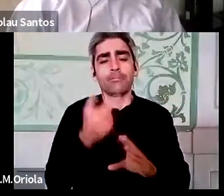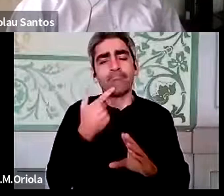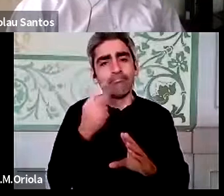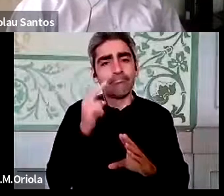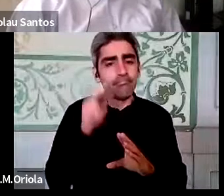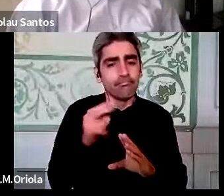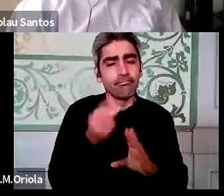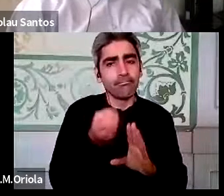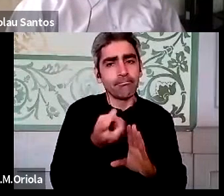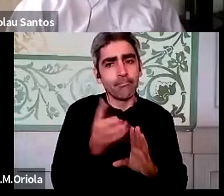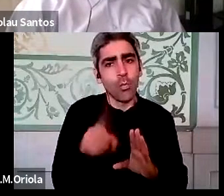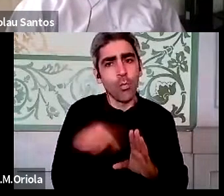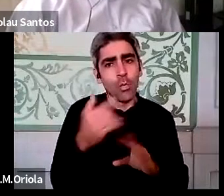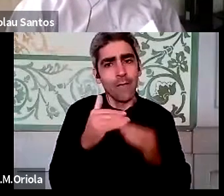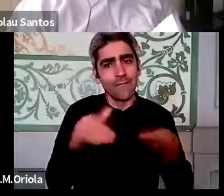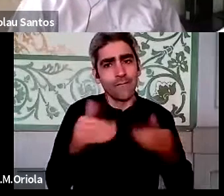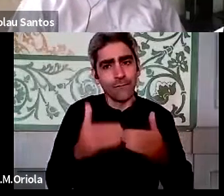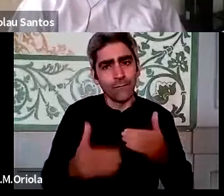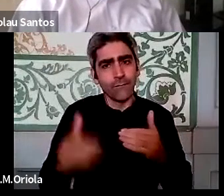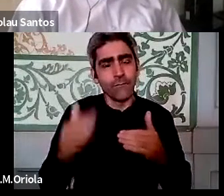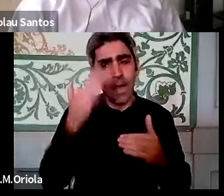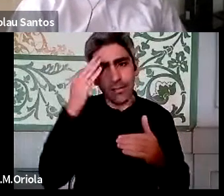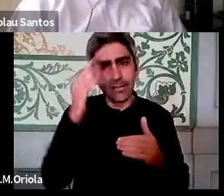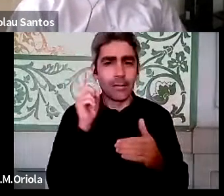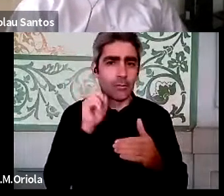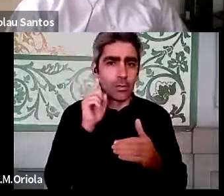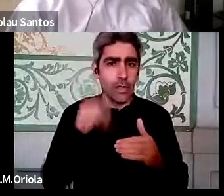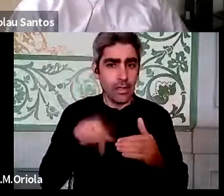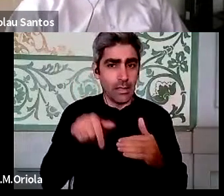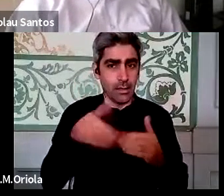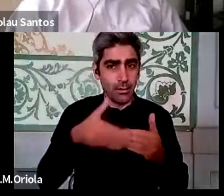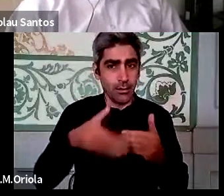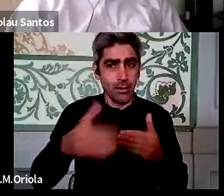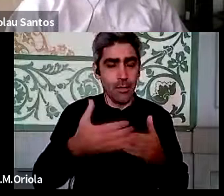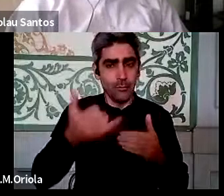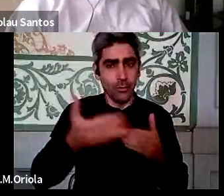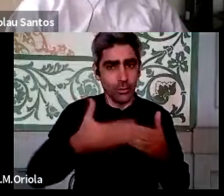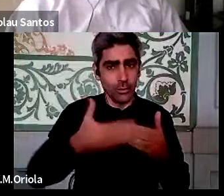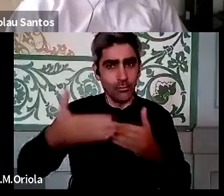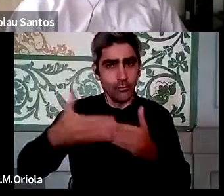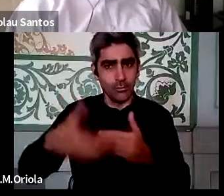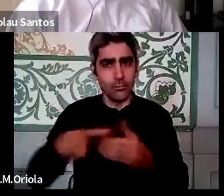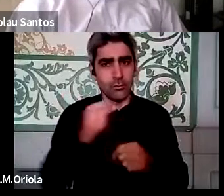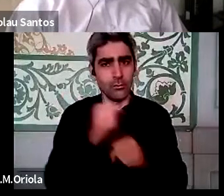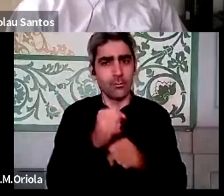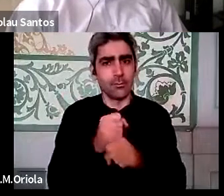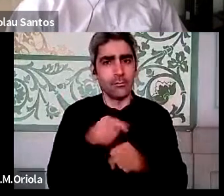outra fase, eu acho que é importante aqui, nestas próximas fases, haver também aqui um trabalho